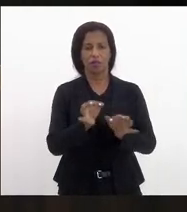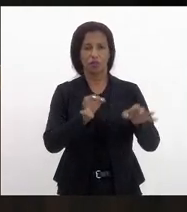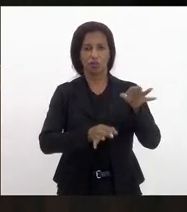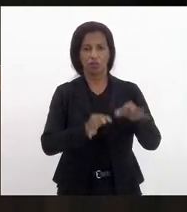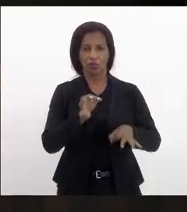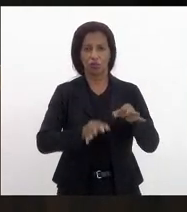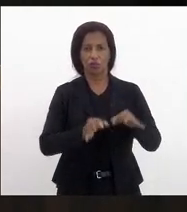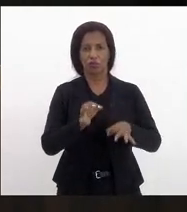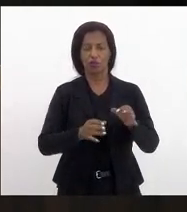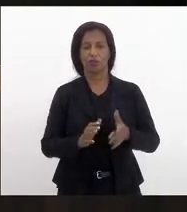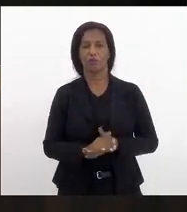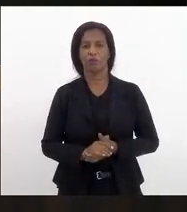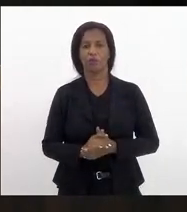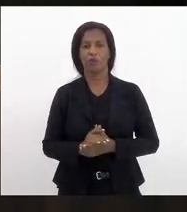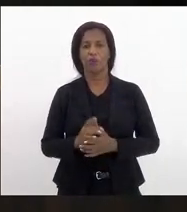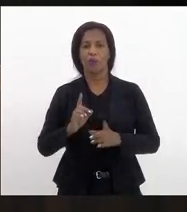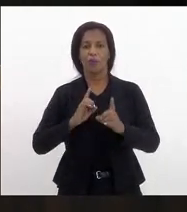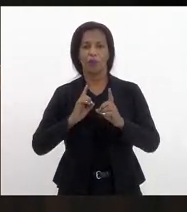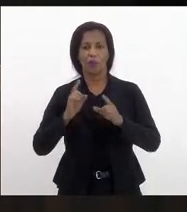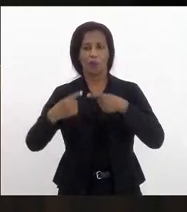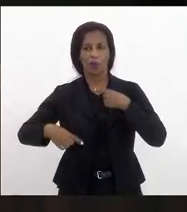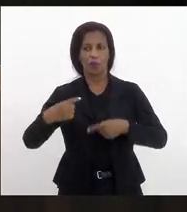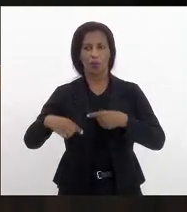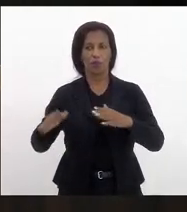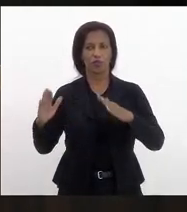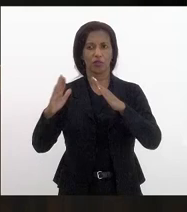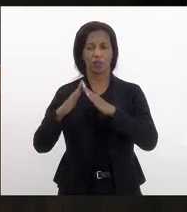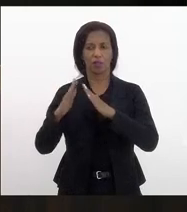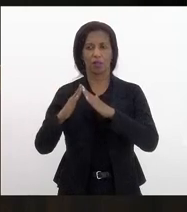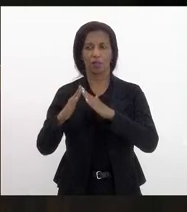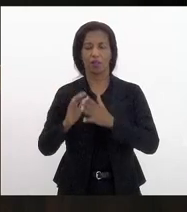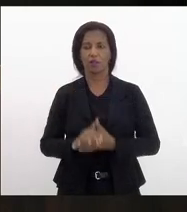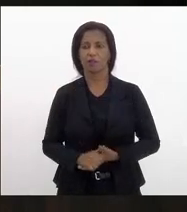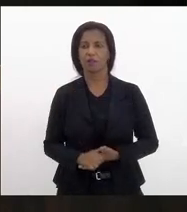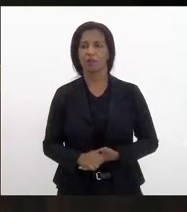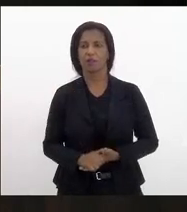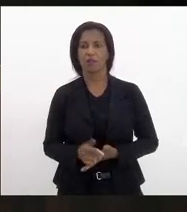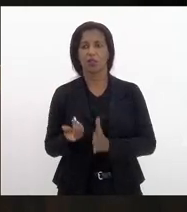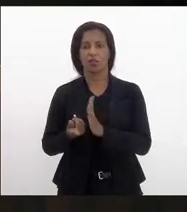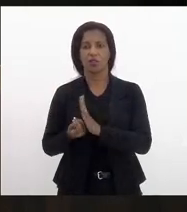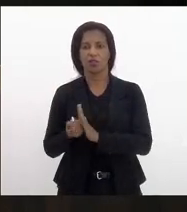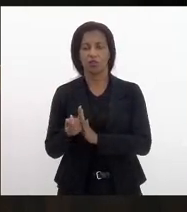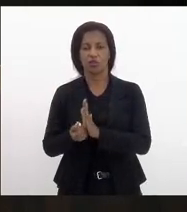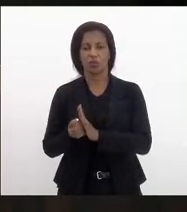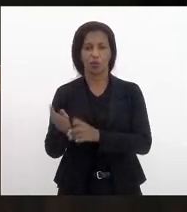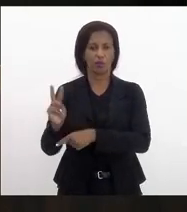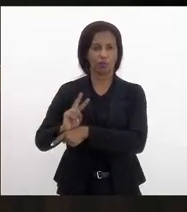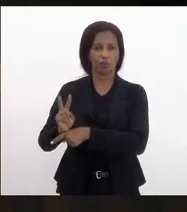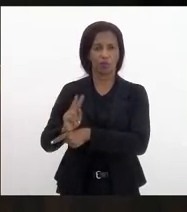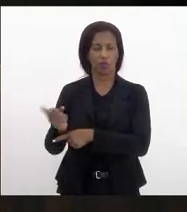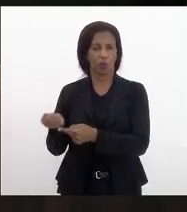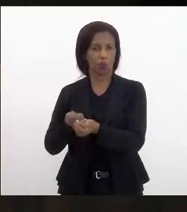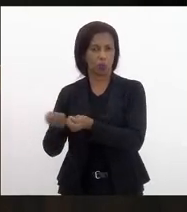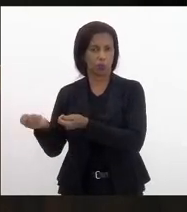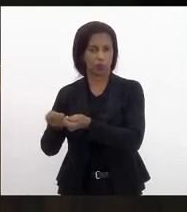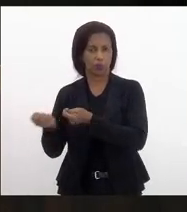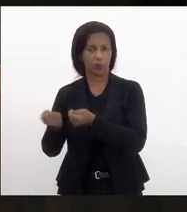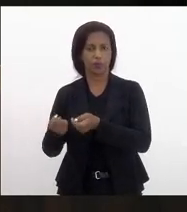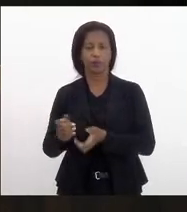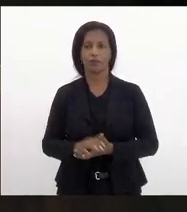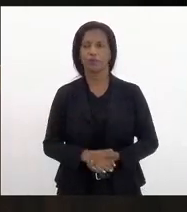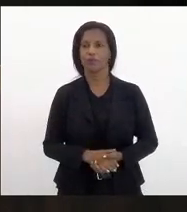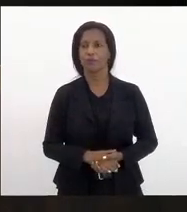Justiça, de Política Urbana, Habitação e Assuntos Fundiários, de Orçamento, Finanças, Fiscalização Financeira e